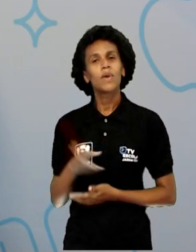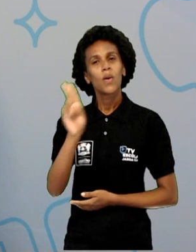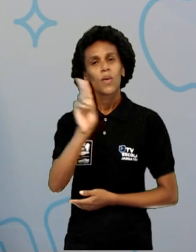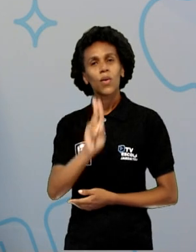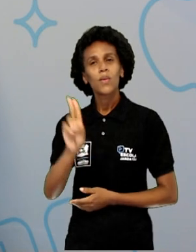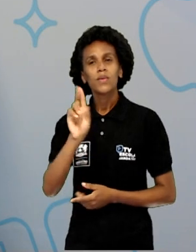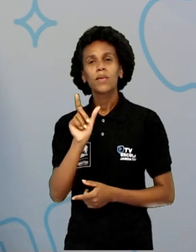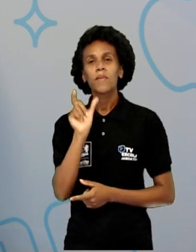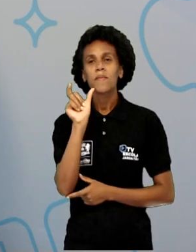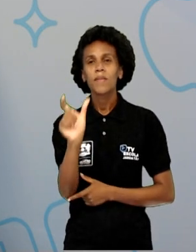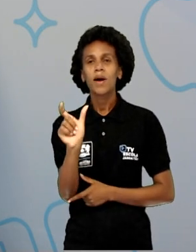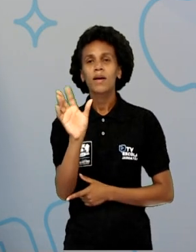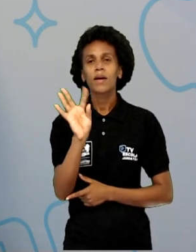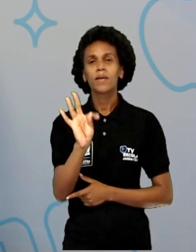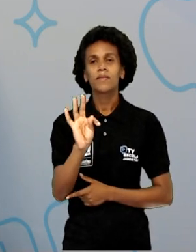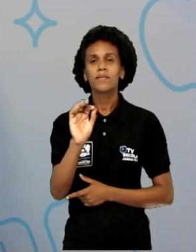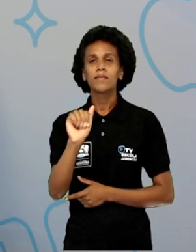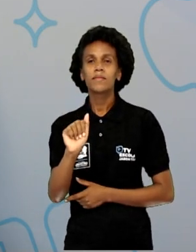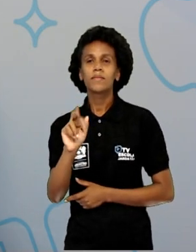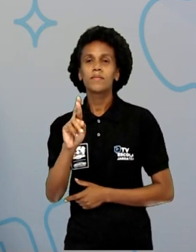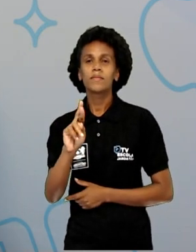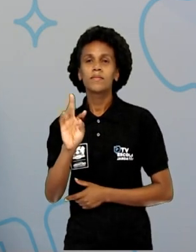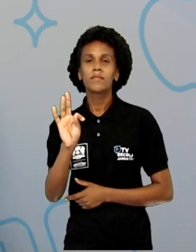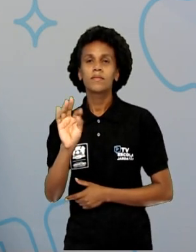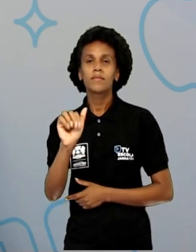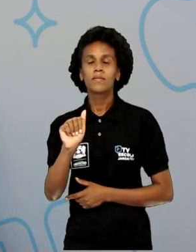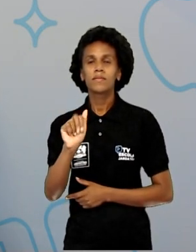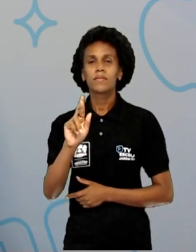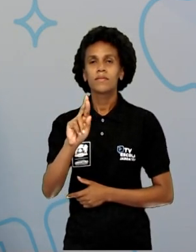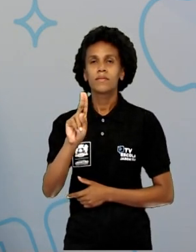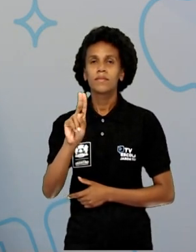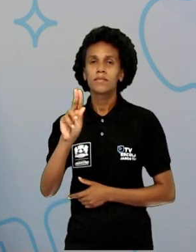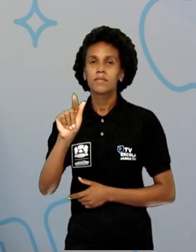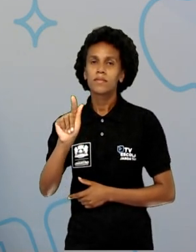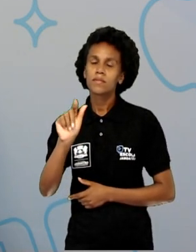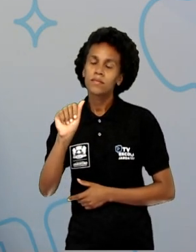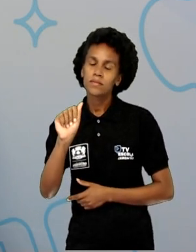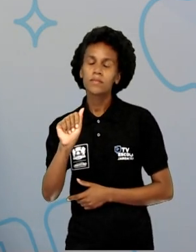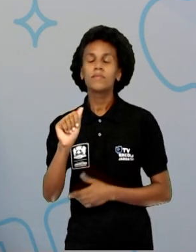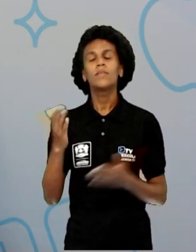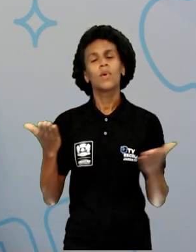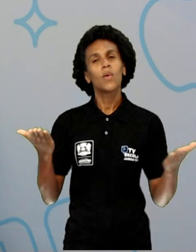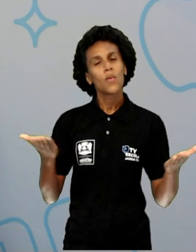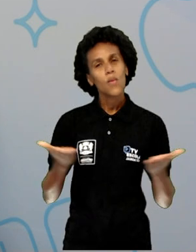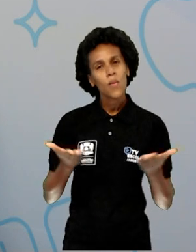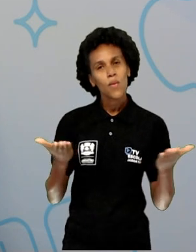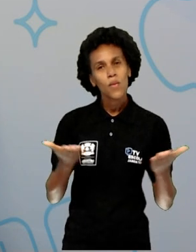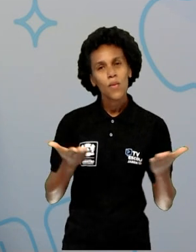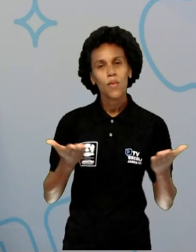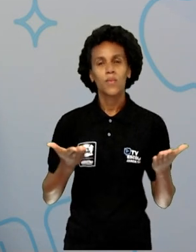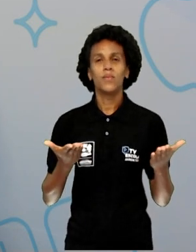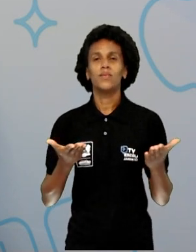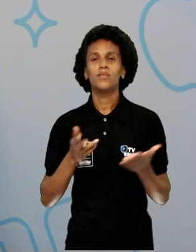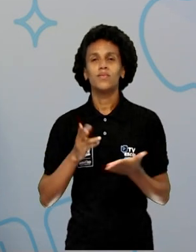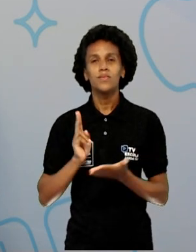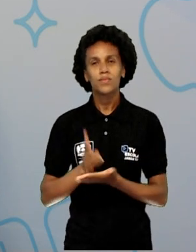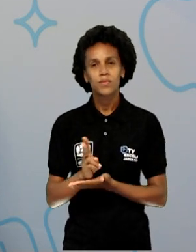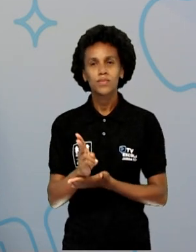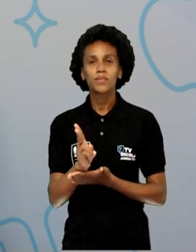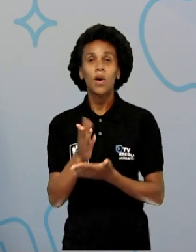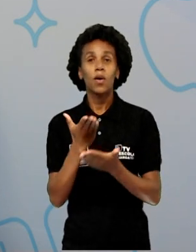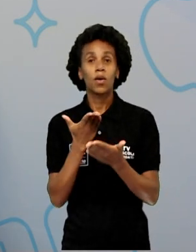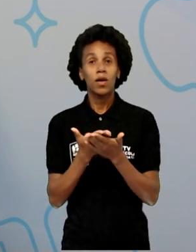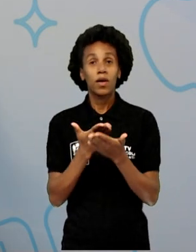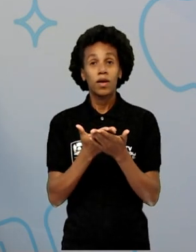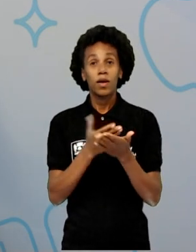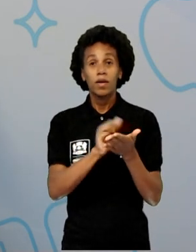hoje, vamos vivenciar mais uma vez com aquele personagem. Só que hoje é outra atividade, tá